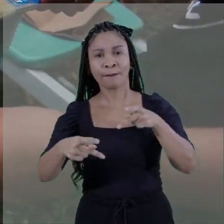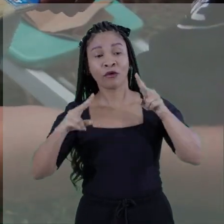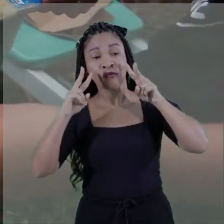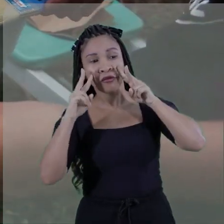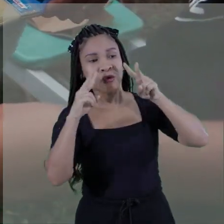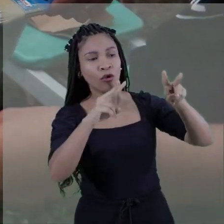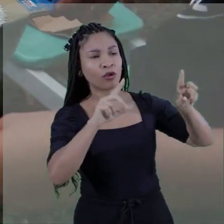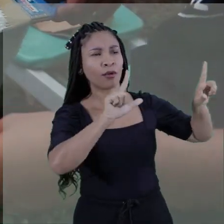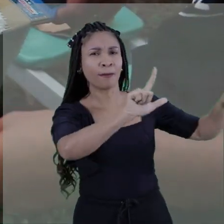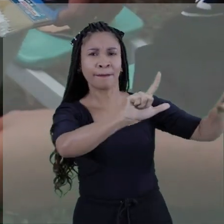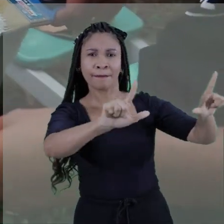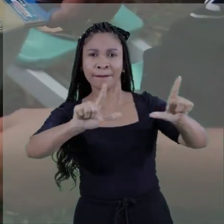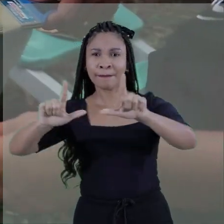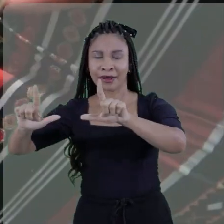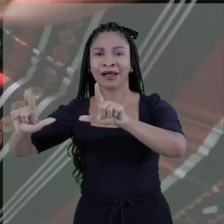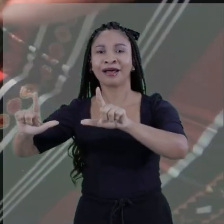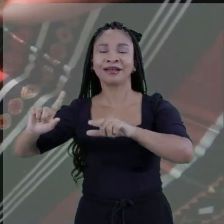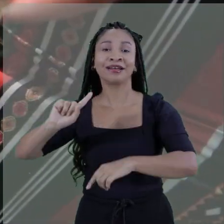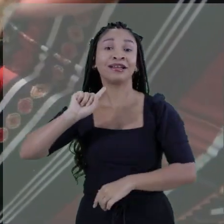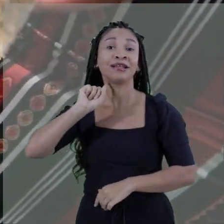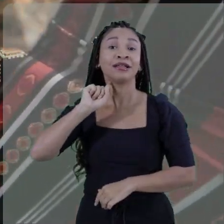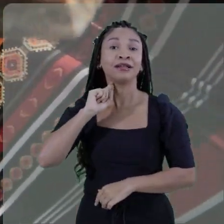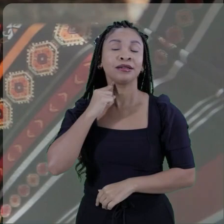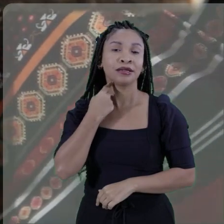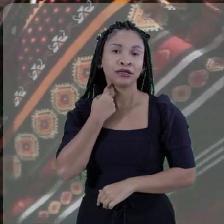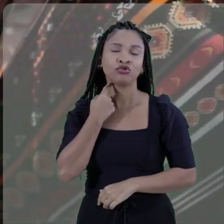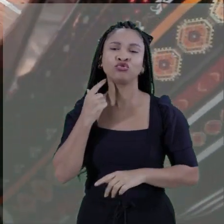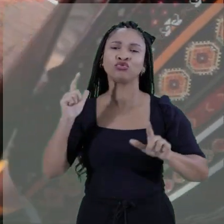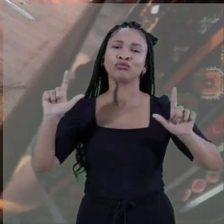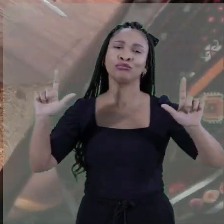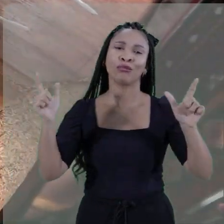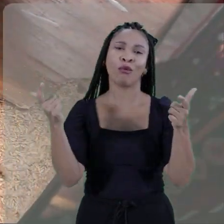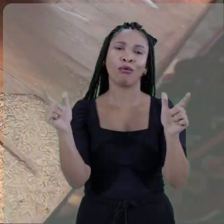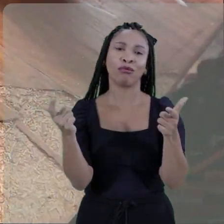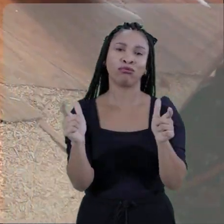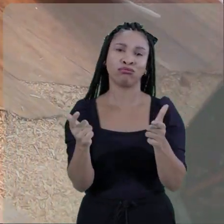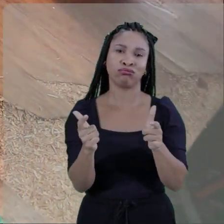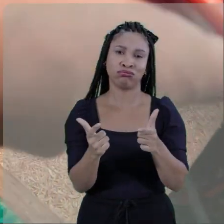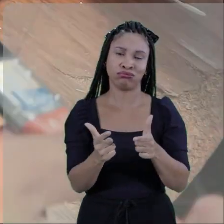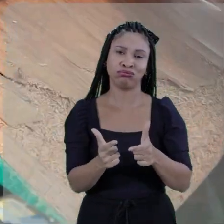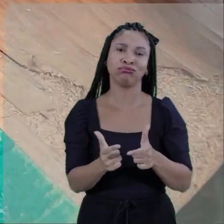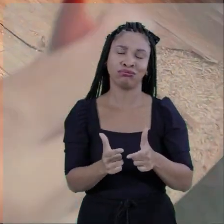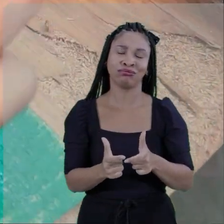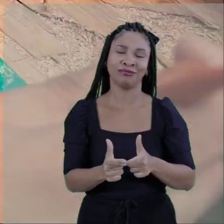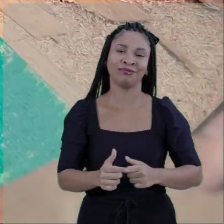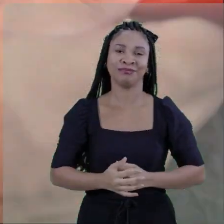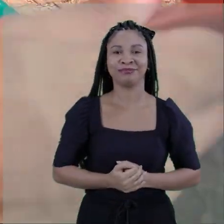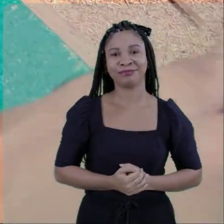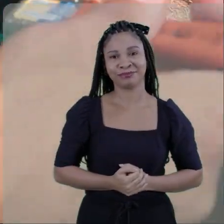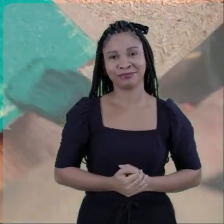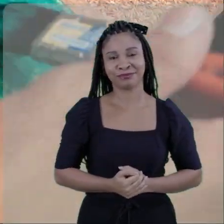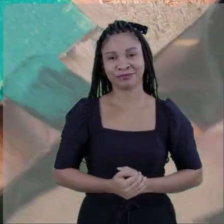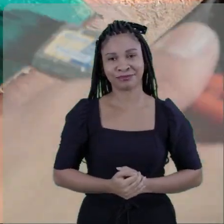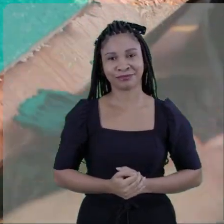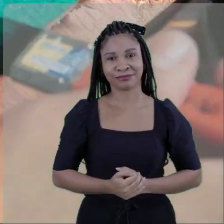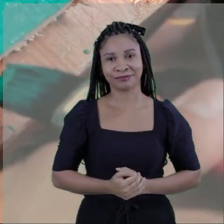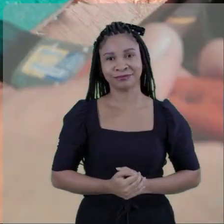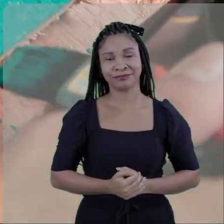ter esse retorno da população, né? Após a gente aplicar as placas ecológicas lá, a gente viu que a quantidade de lixo diminuiu.